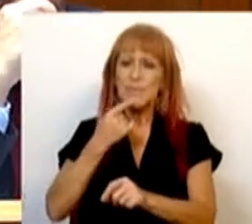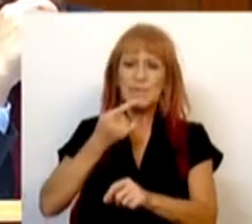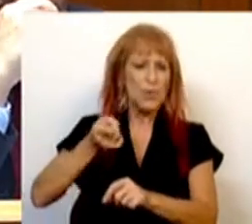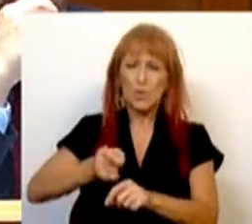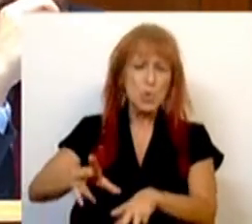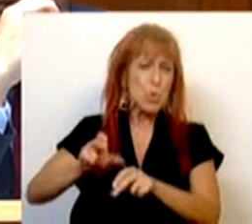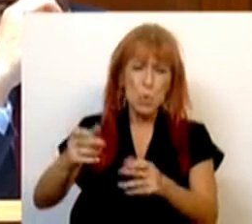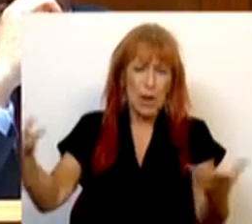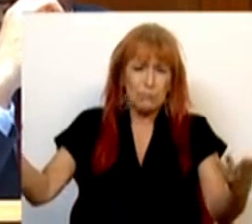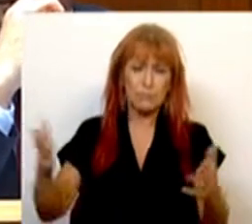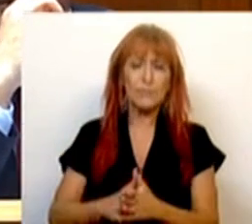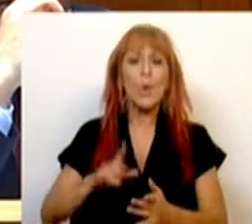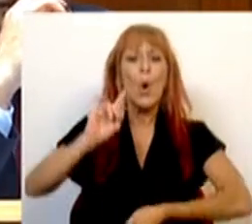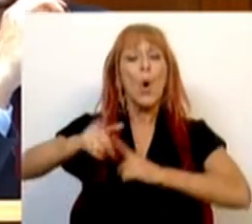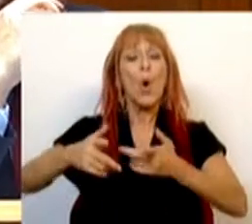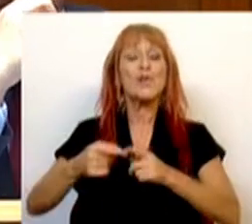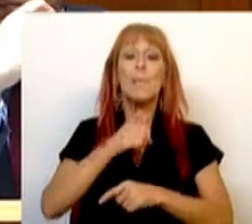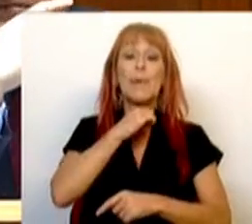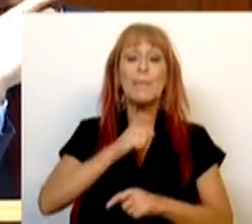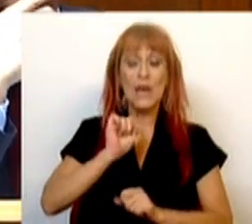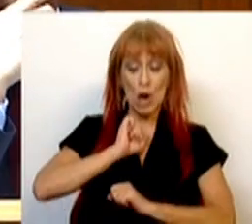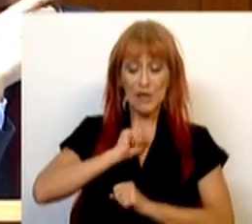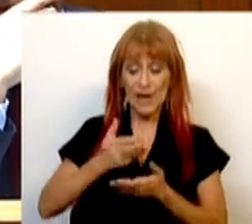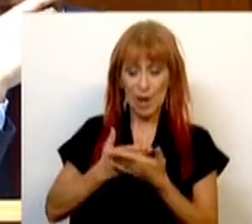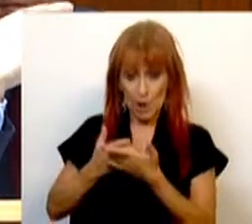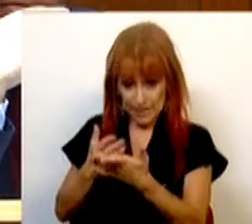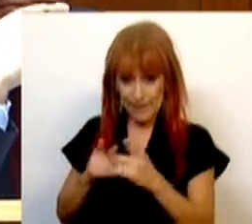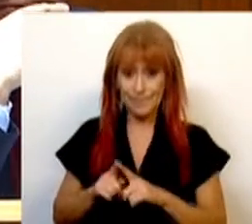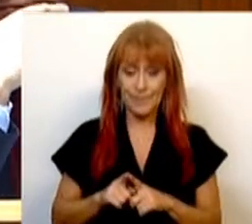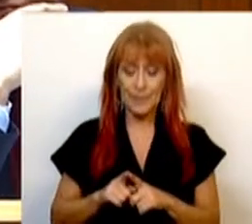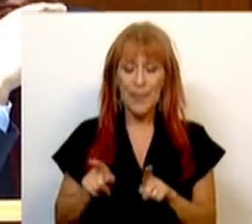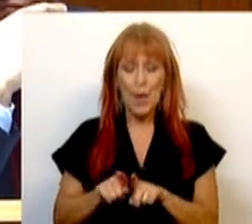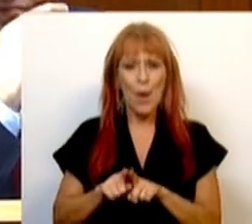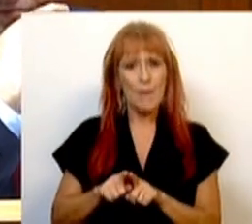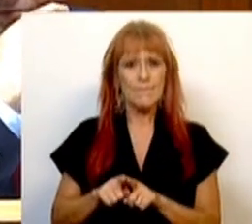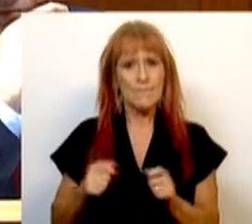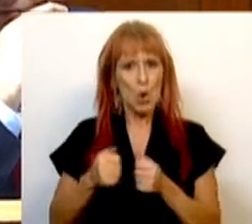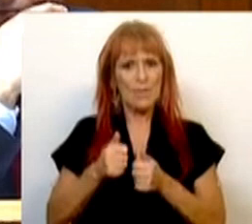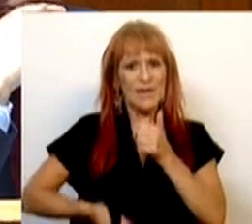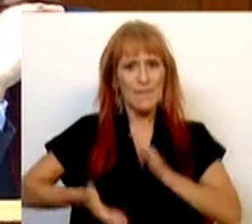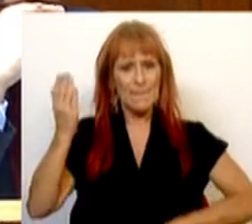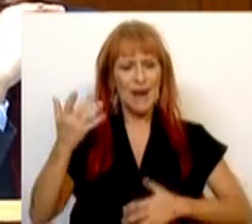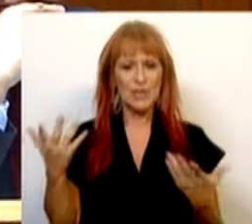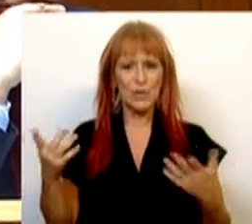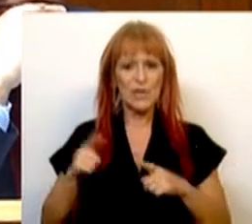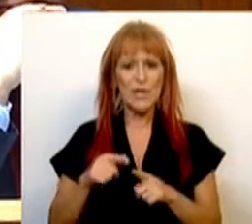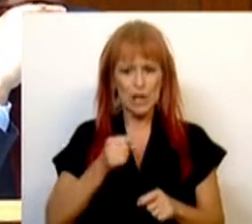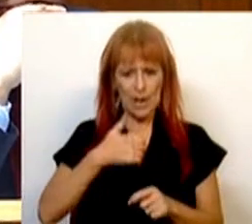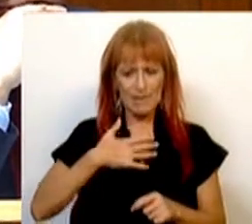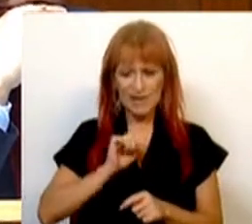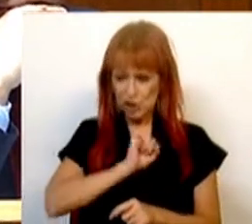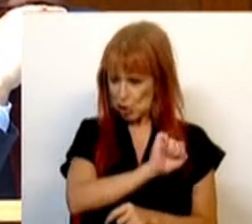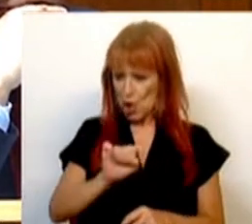foi que aquilo que permite a nossa economia ser mais competitiva e as nossas empresas